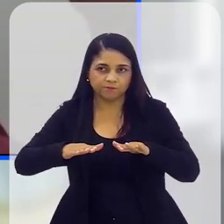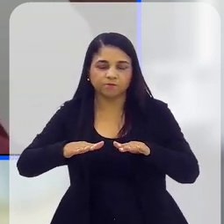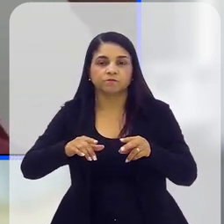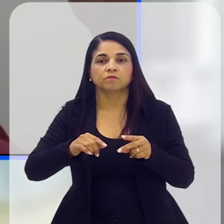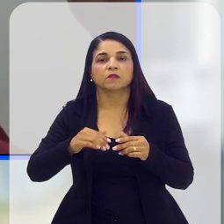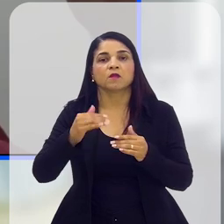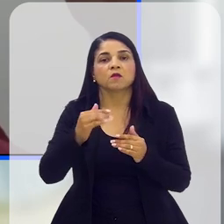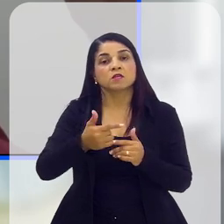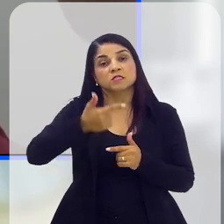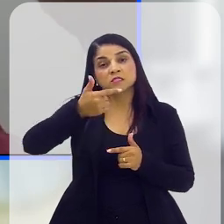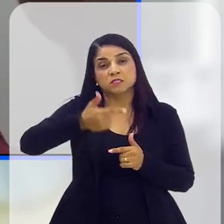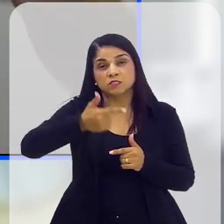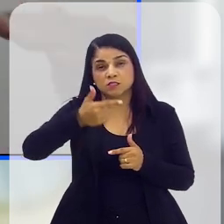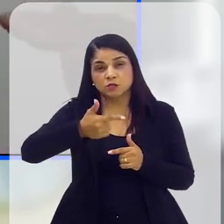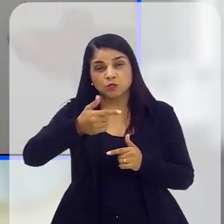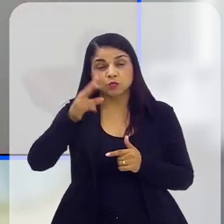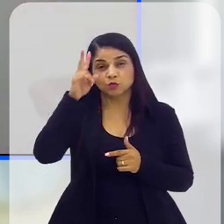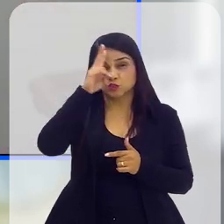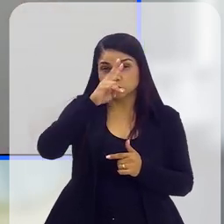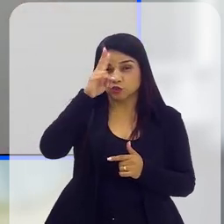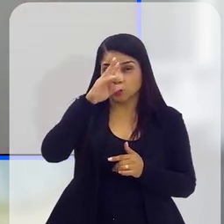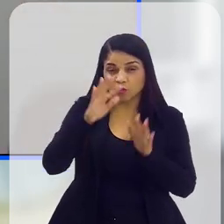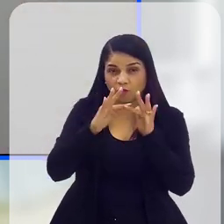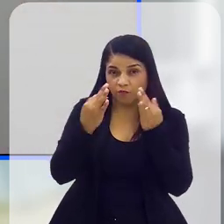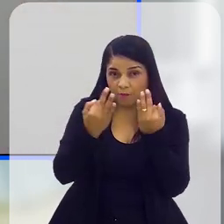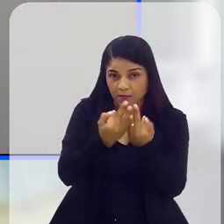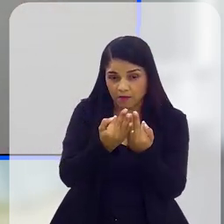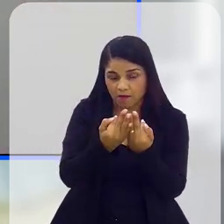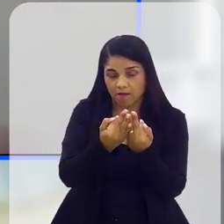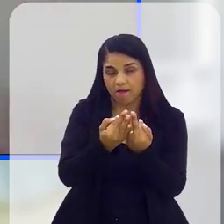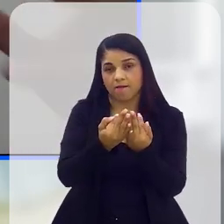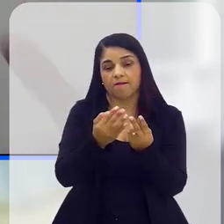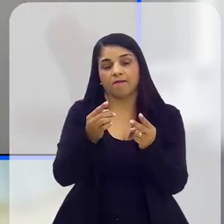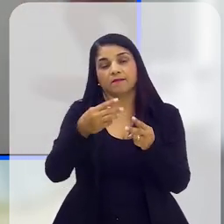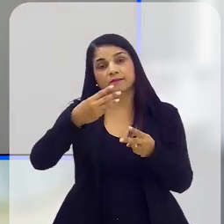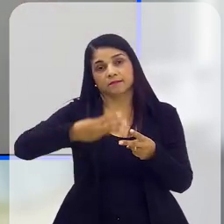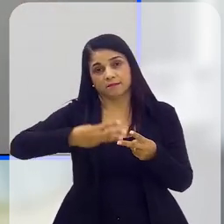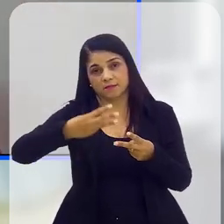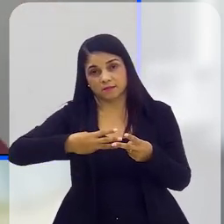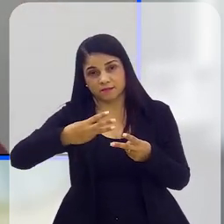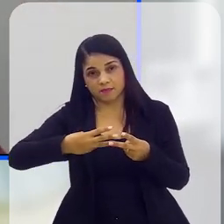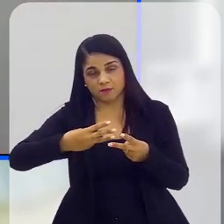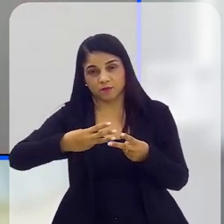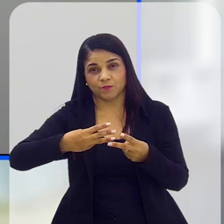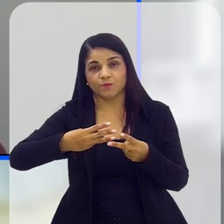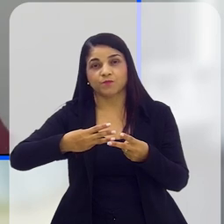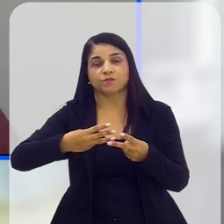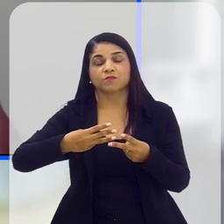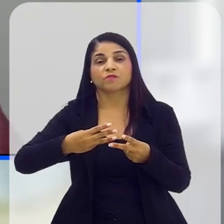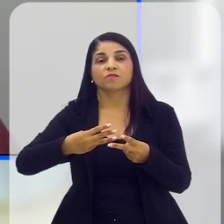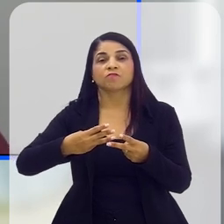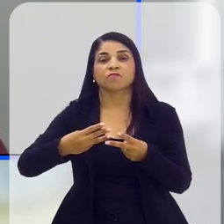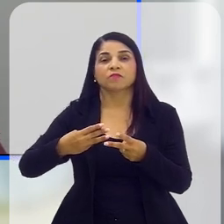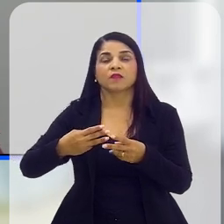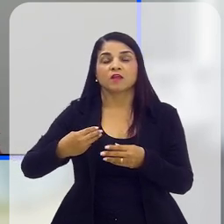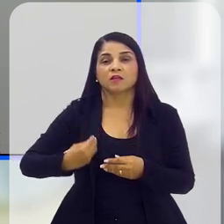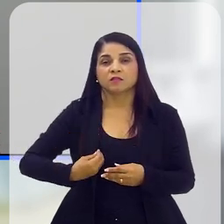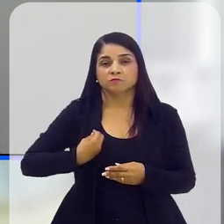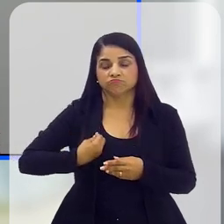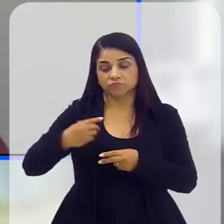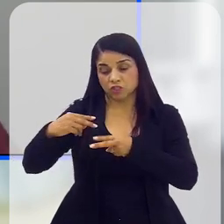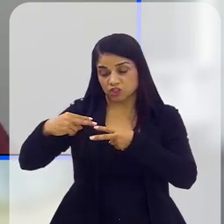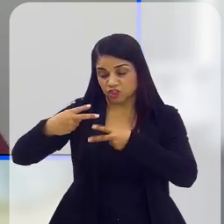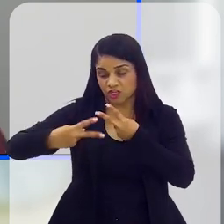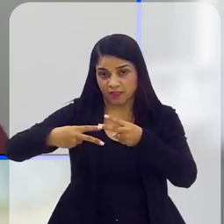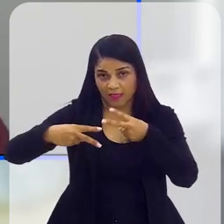em segundo lugar. E o histórico familiar em terceiro. Portanto, são três dos principais fatores de risco para